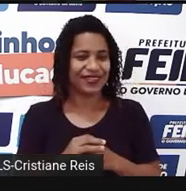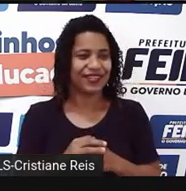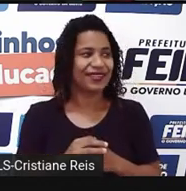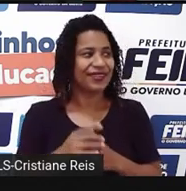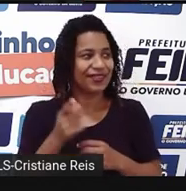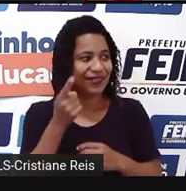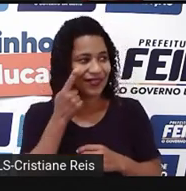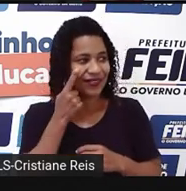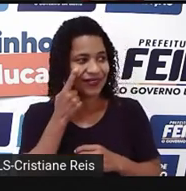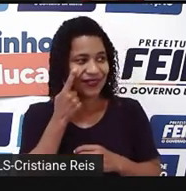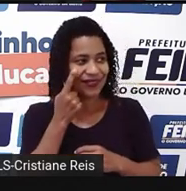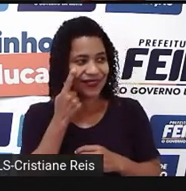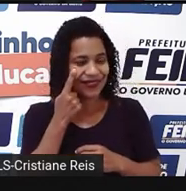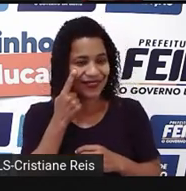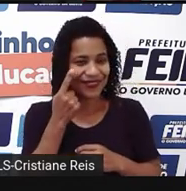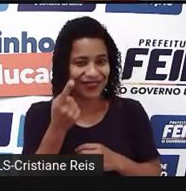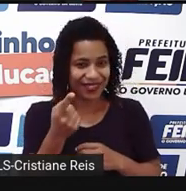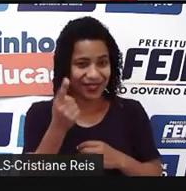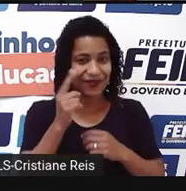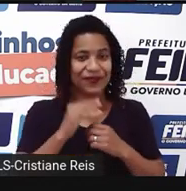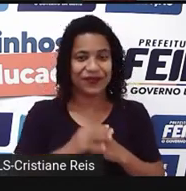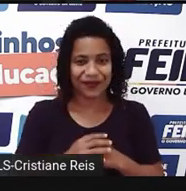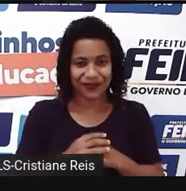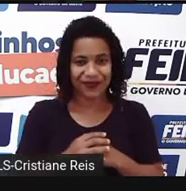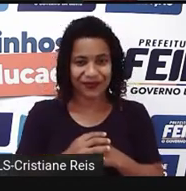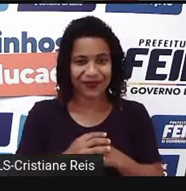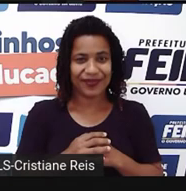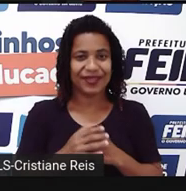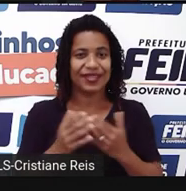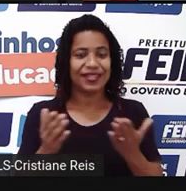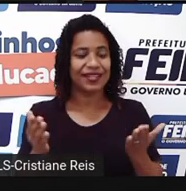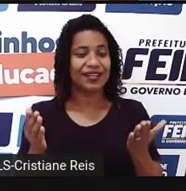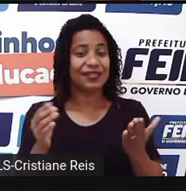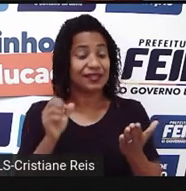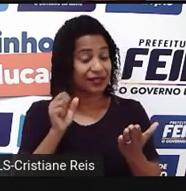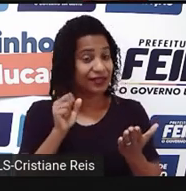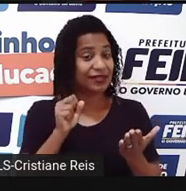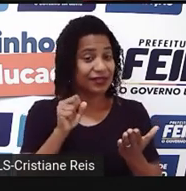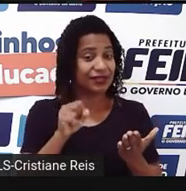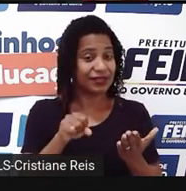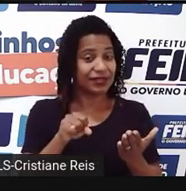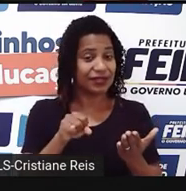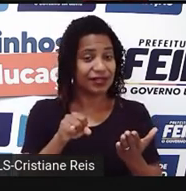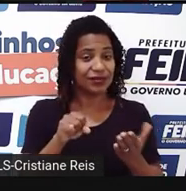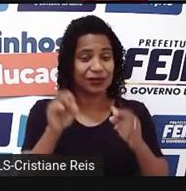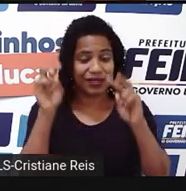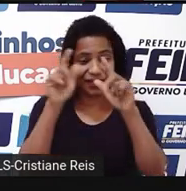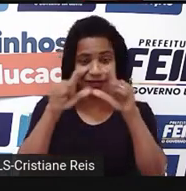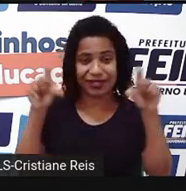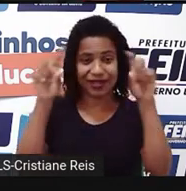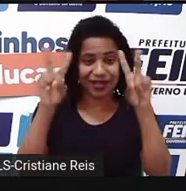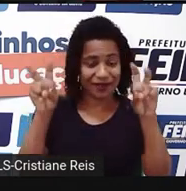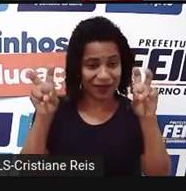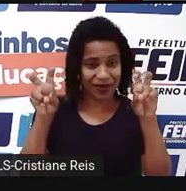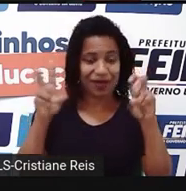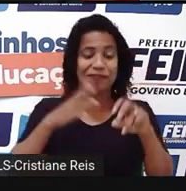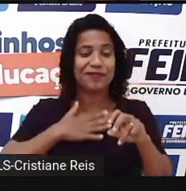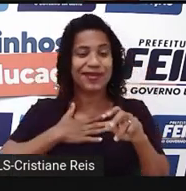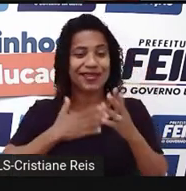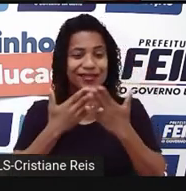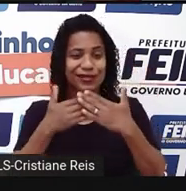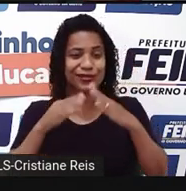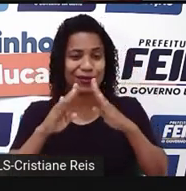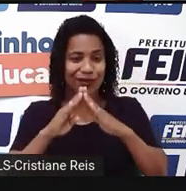observe os exemplos. Simple future will. Se, por acaso, eu escolher o tema My School, minha escola,